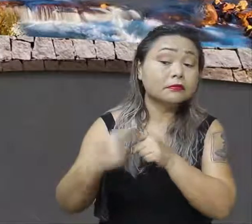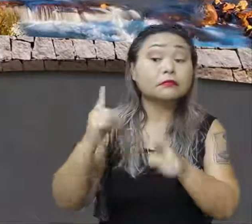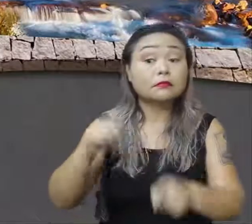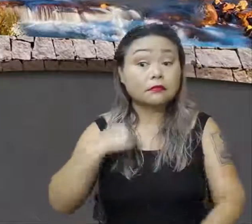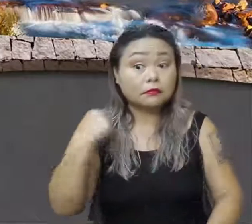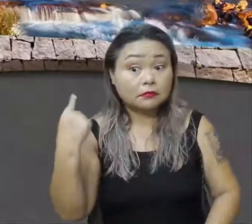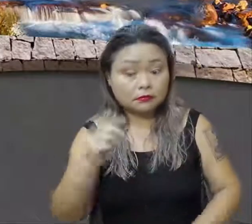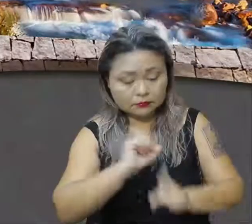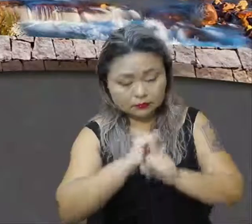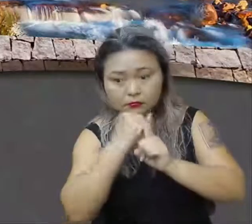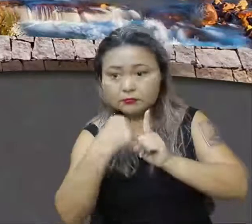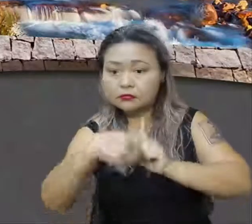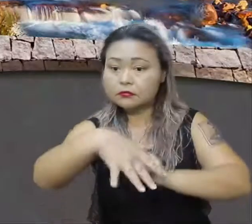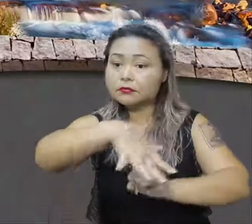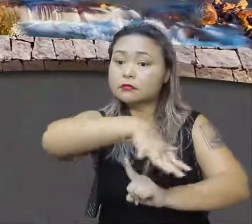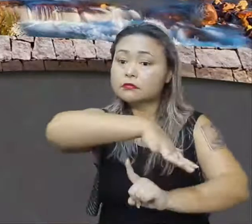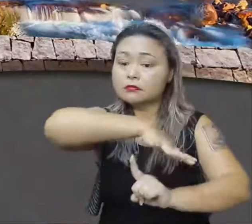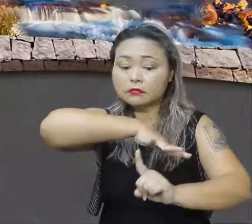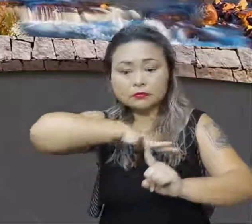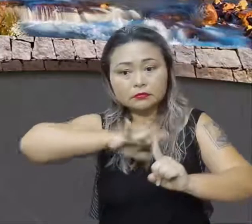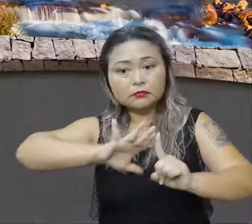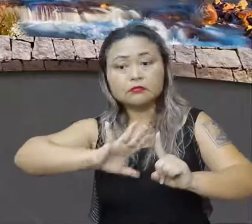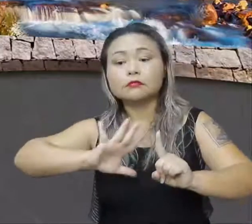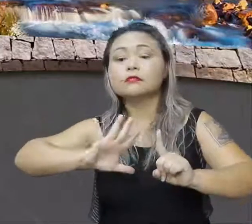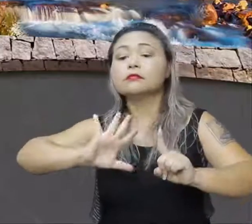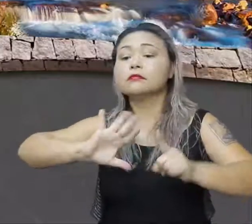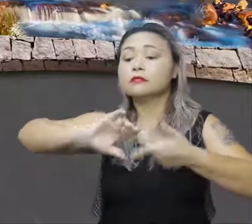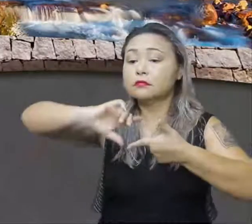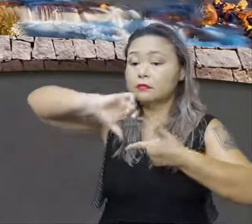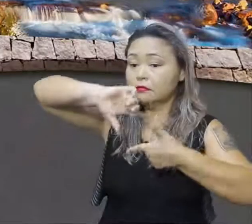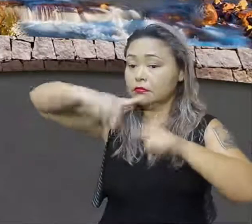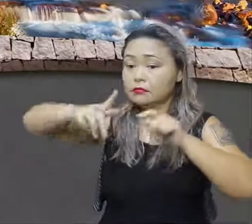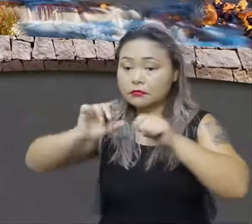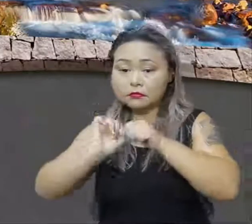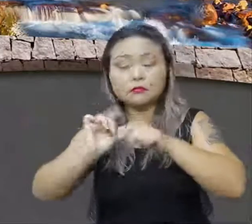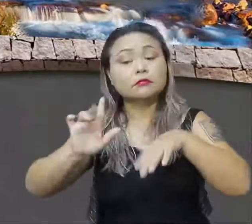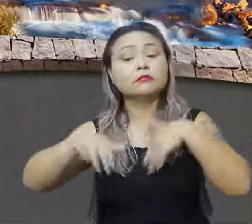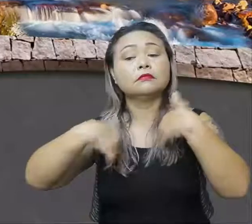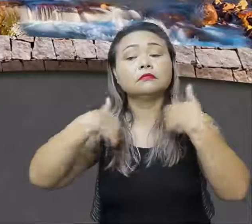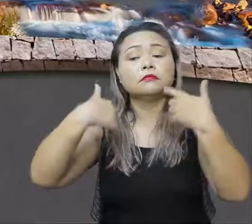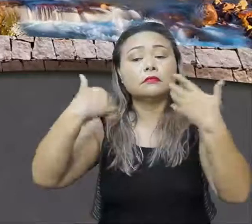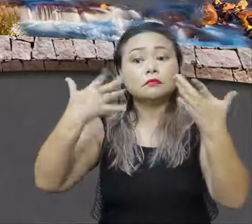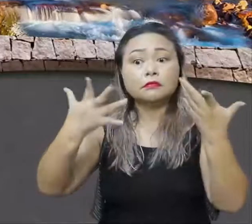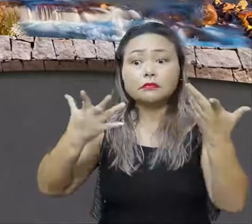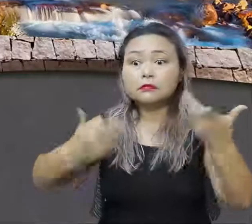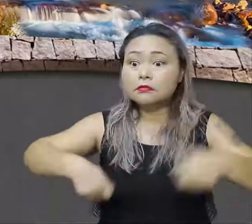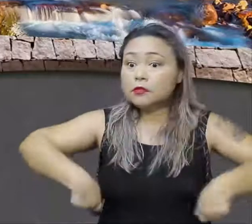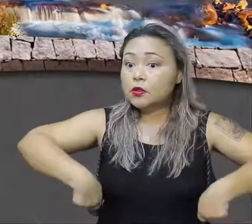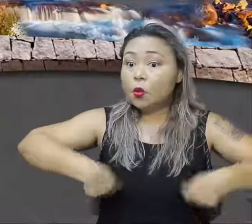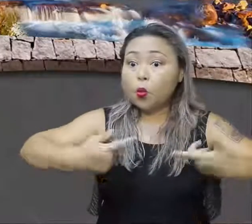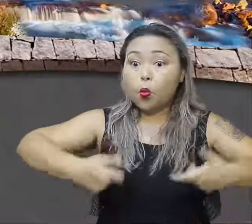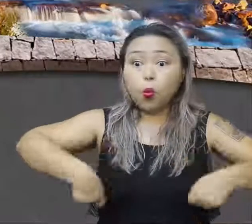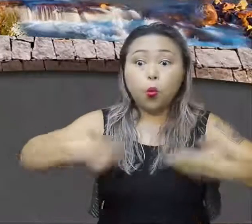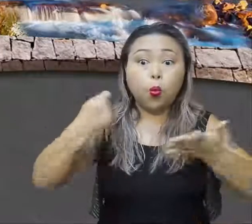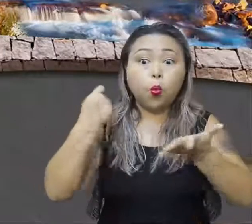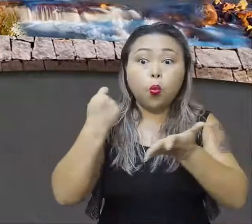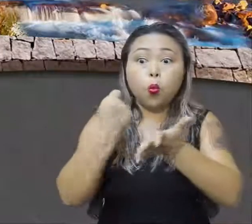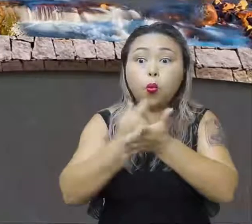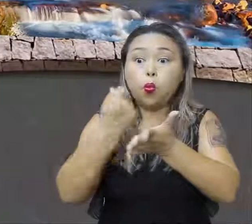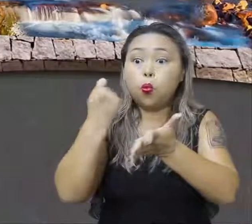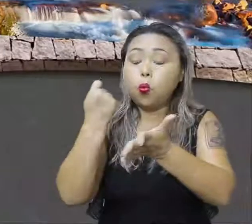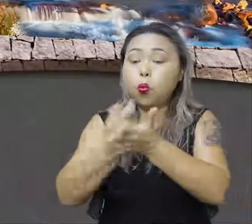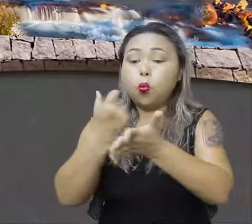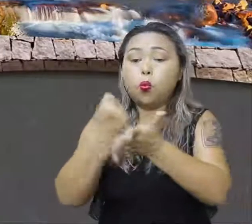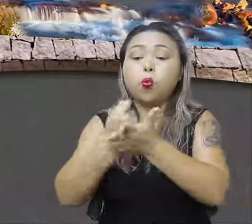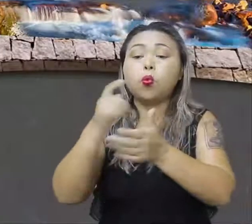somos uma sociedade moderna, altamente consumista, incentivado